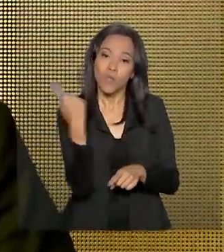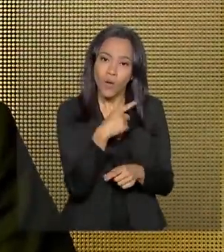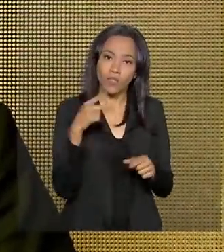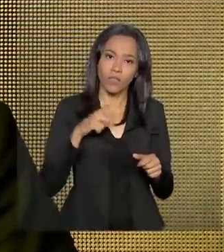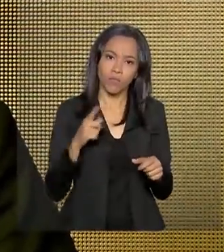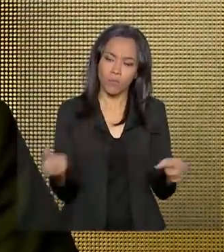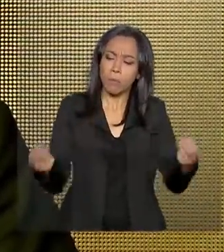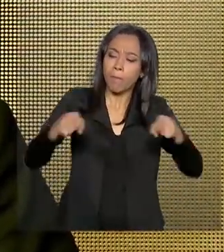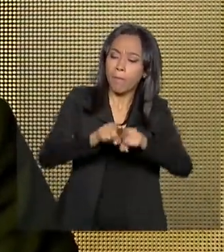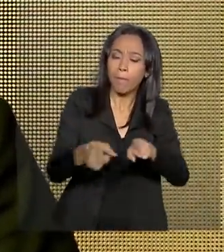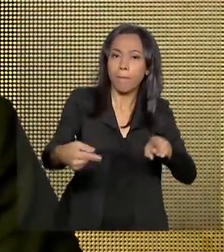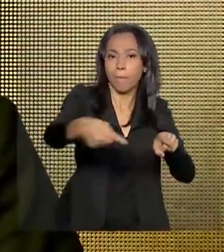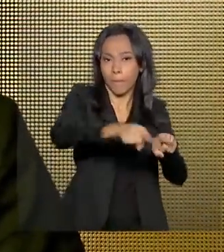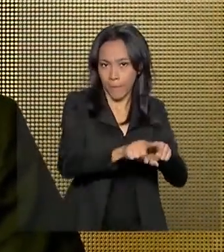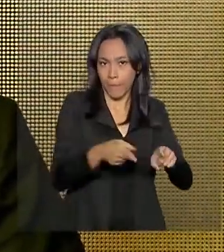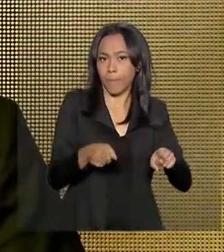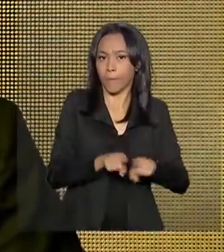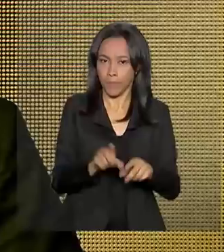parcerias.